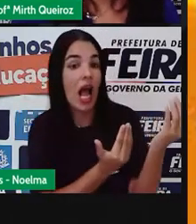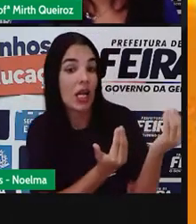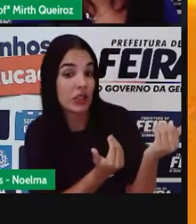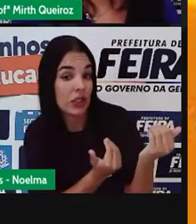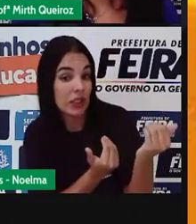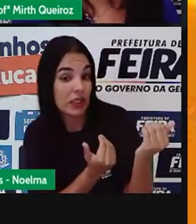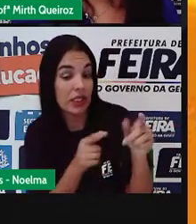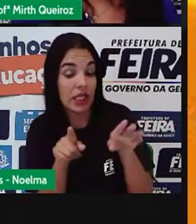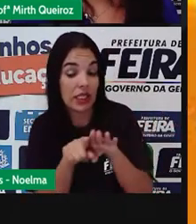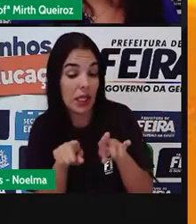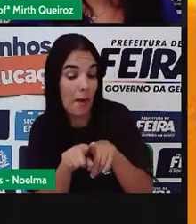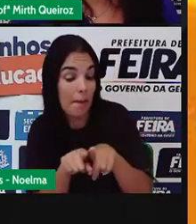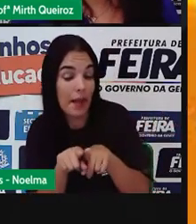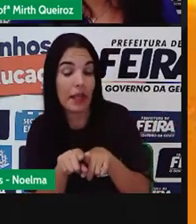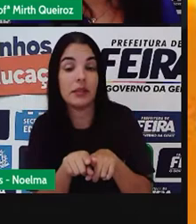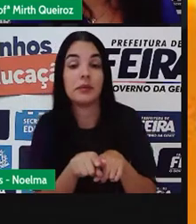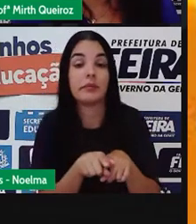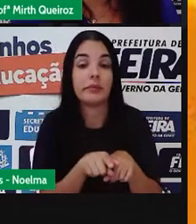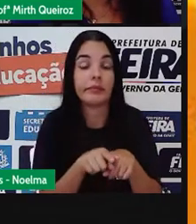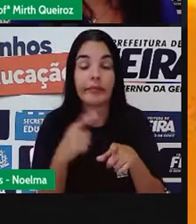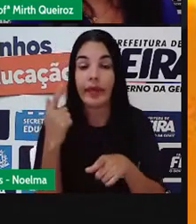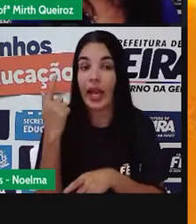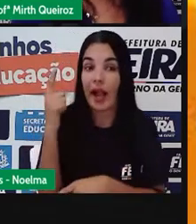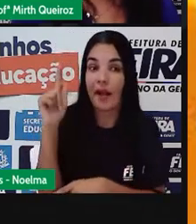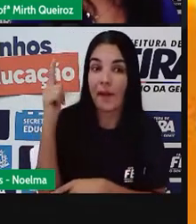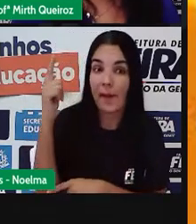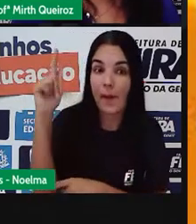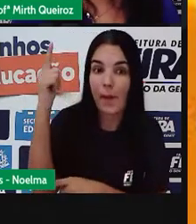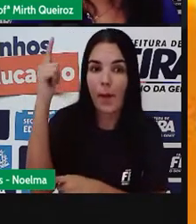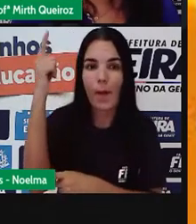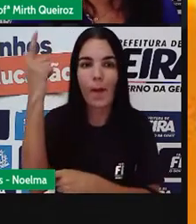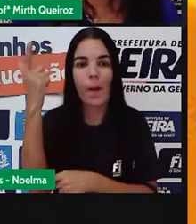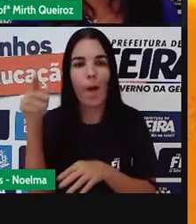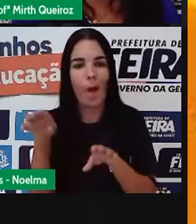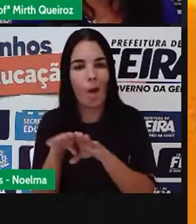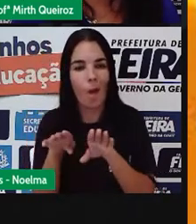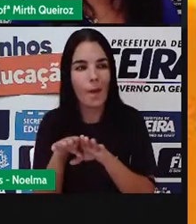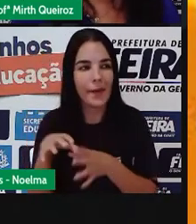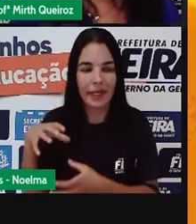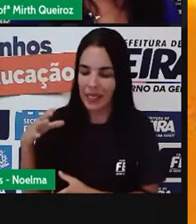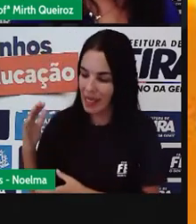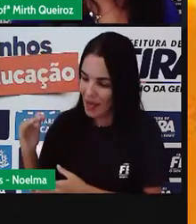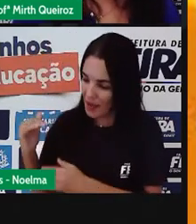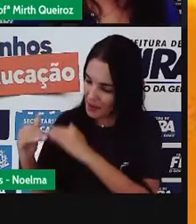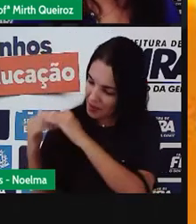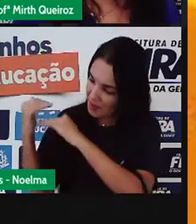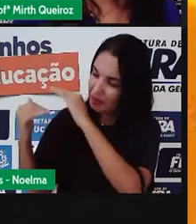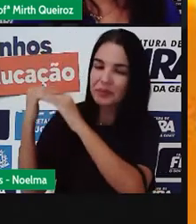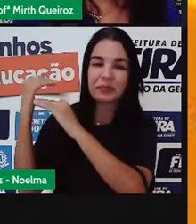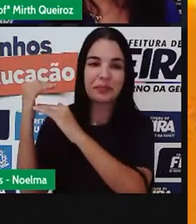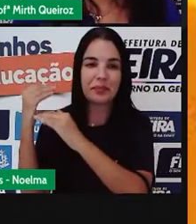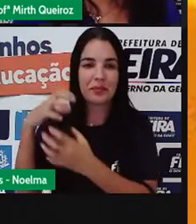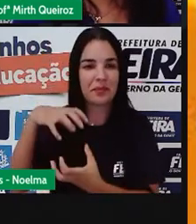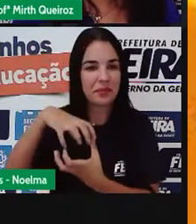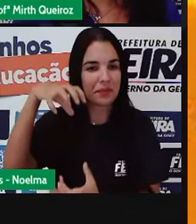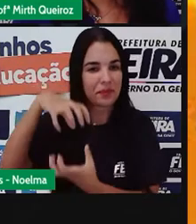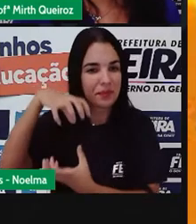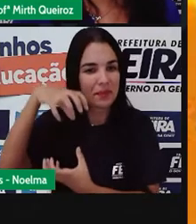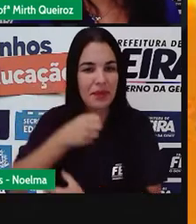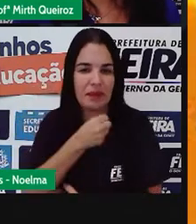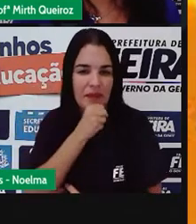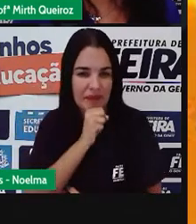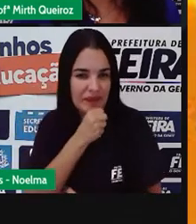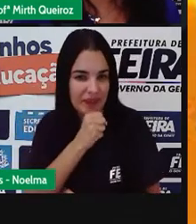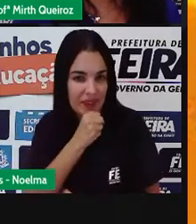nós temos a fase adulta, nós temos a velhice. São fases que normalmente